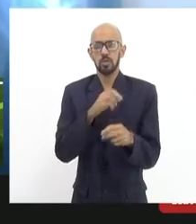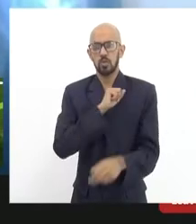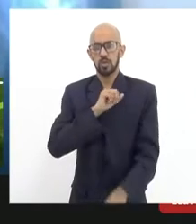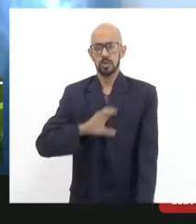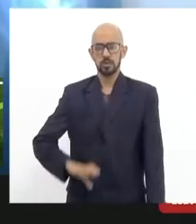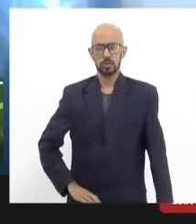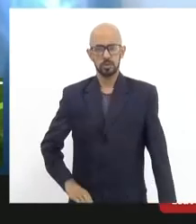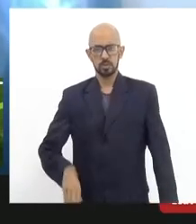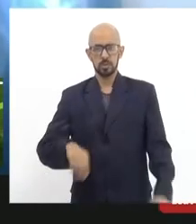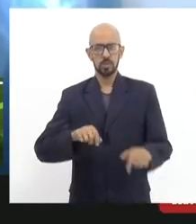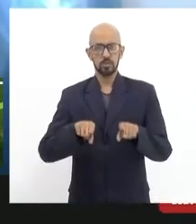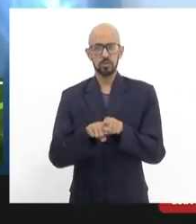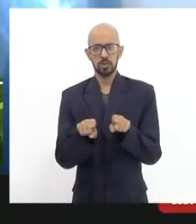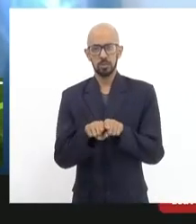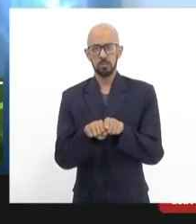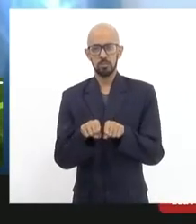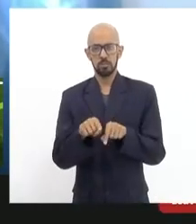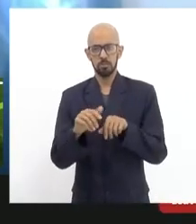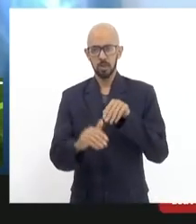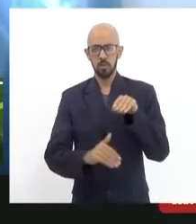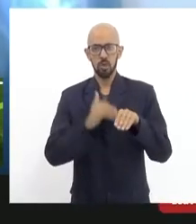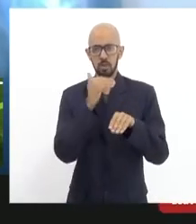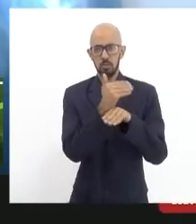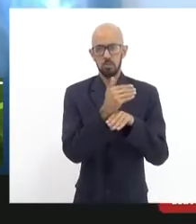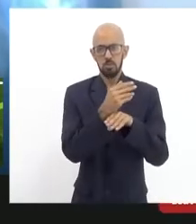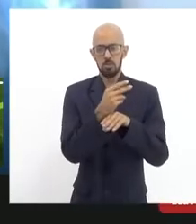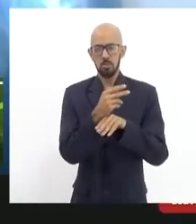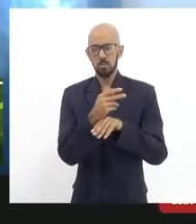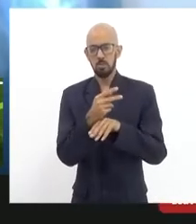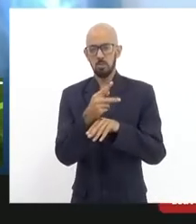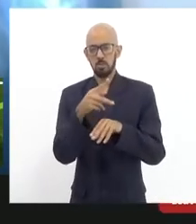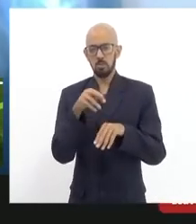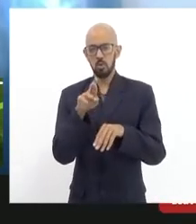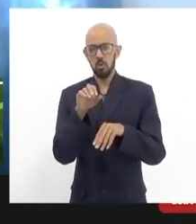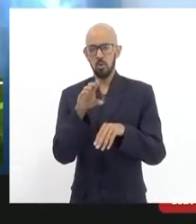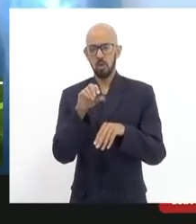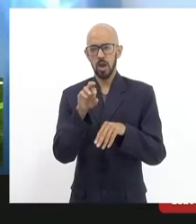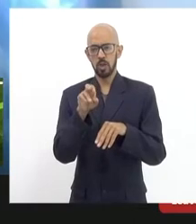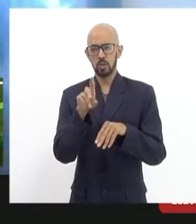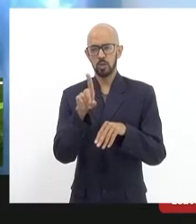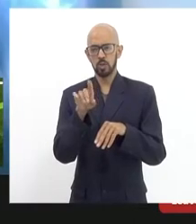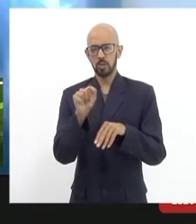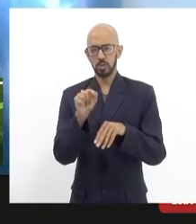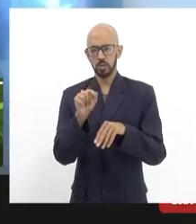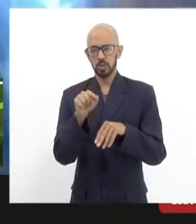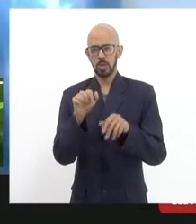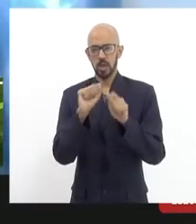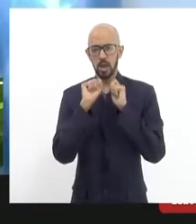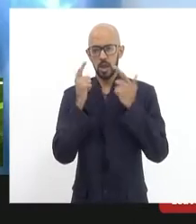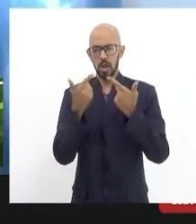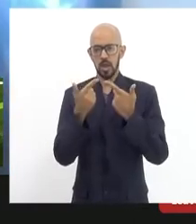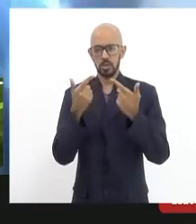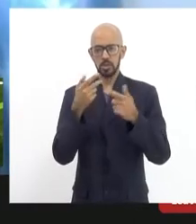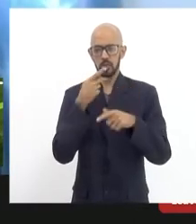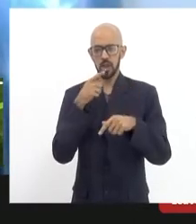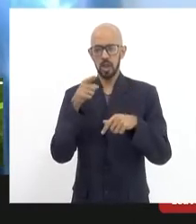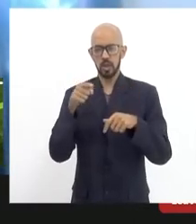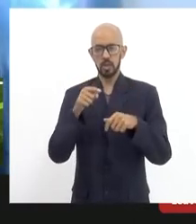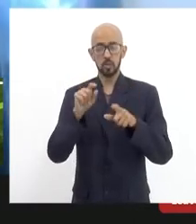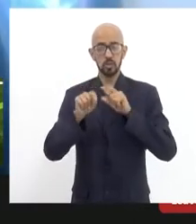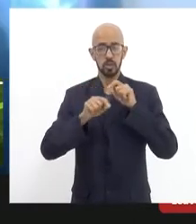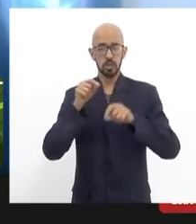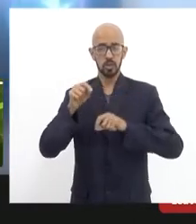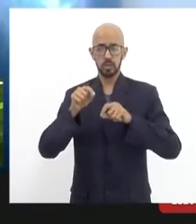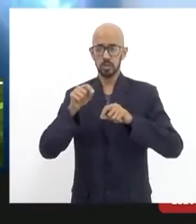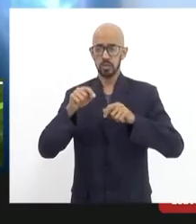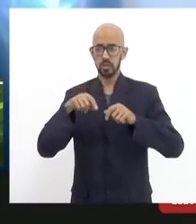o que a gente pode fazer para travar essa privatização e como disse a Jandira impedir que a nossa história a nossa memória